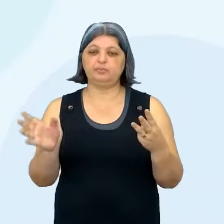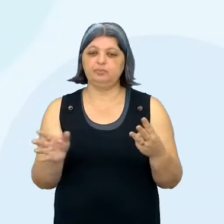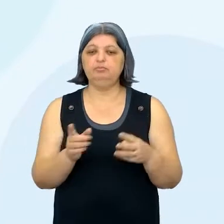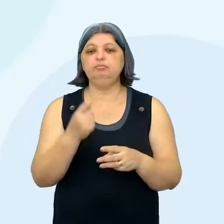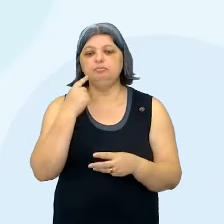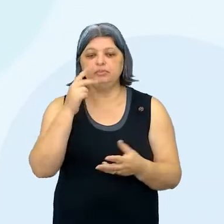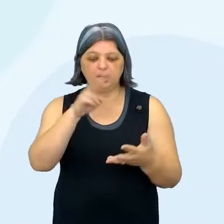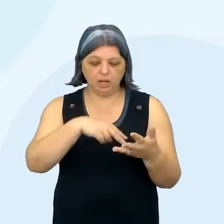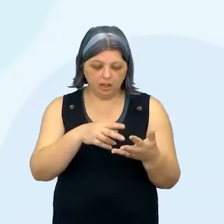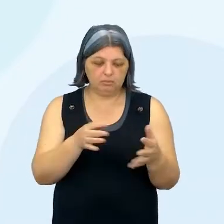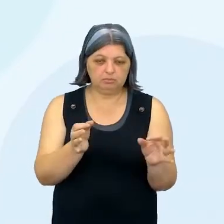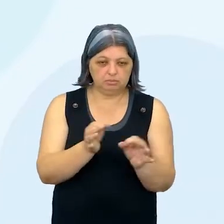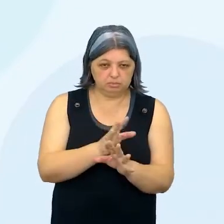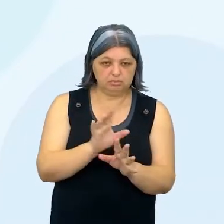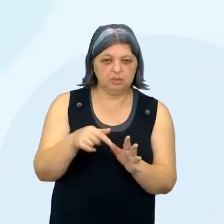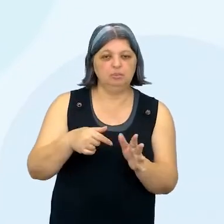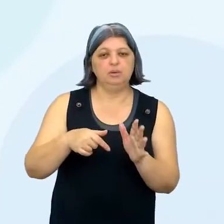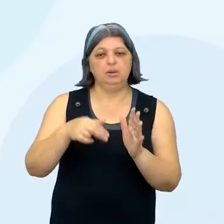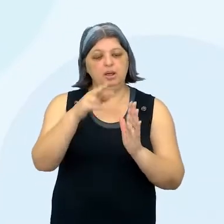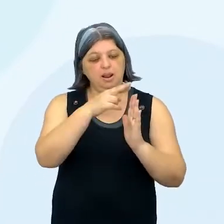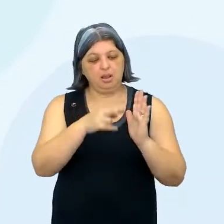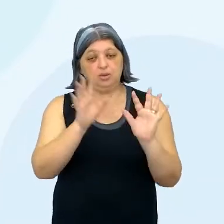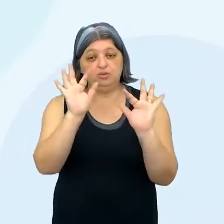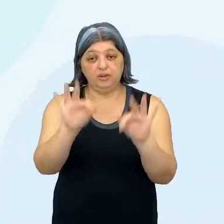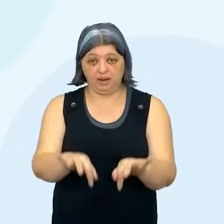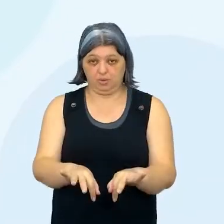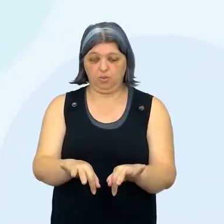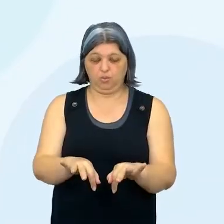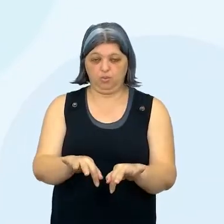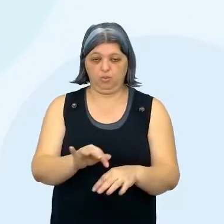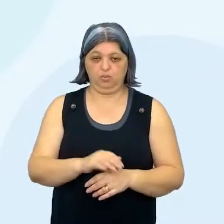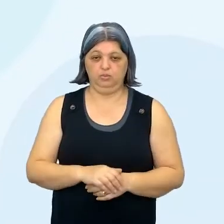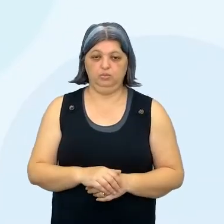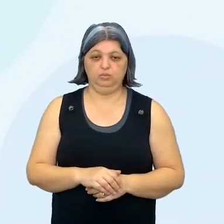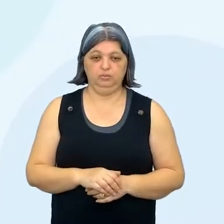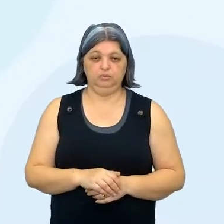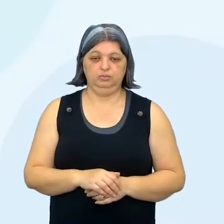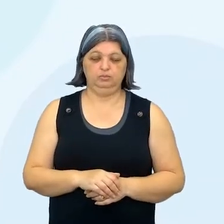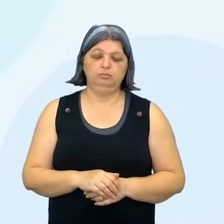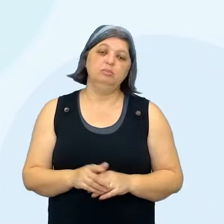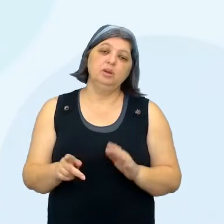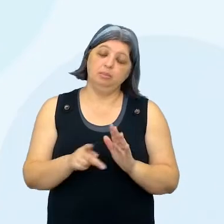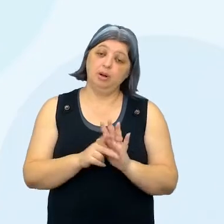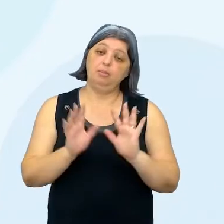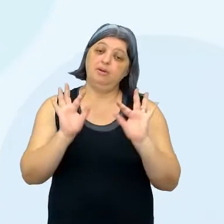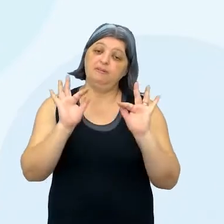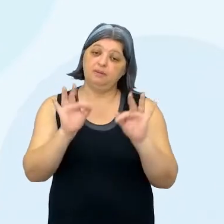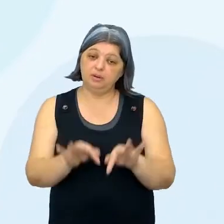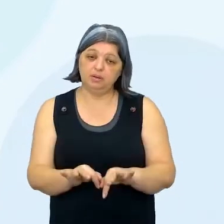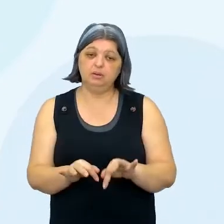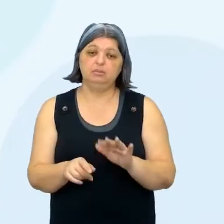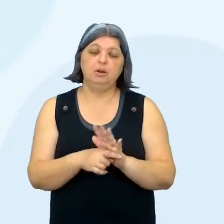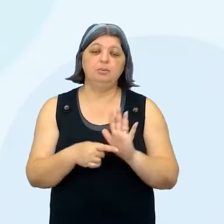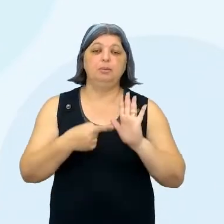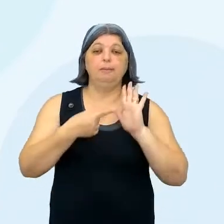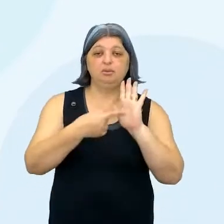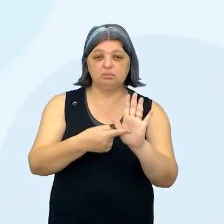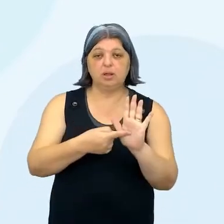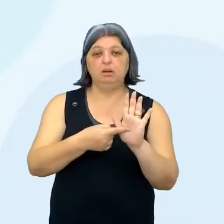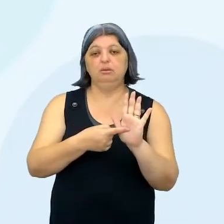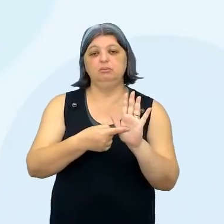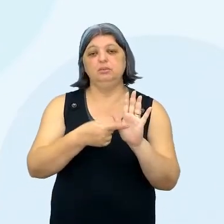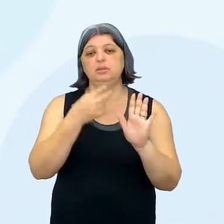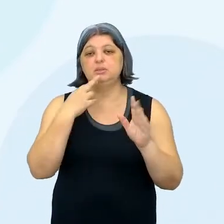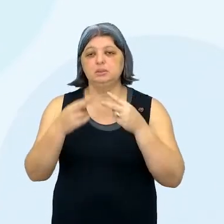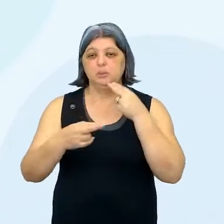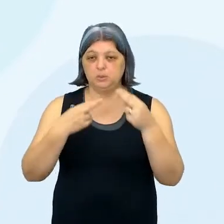vai elaborar o seu relatório final, né? Para finalizar apresentando os seus resultados. E é